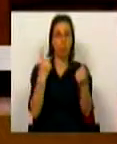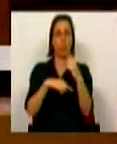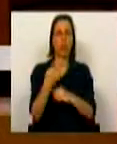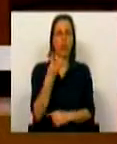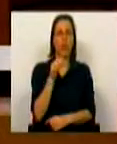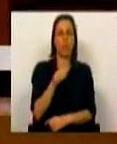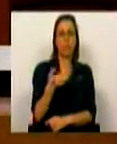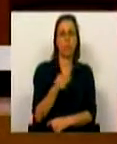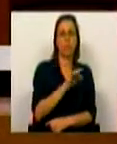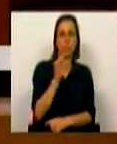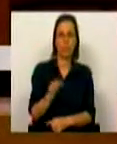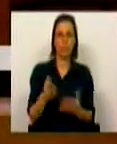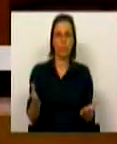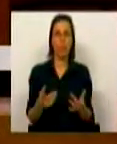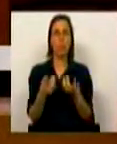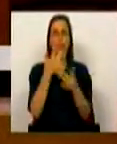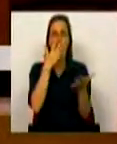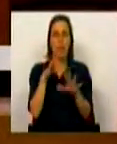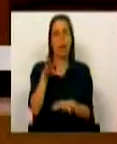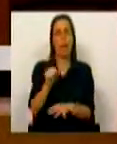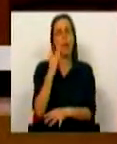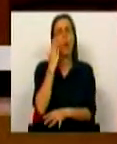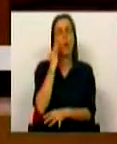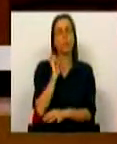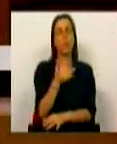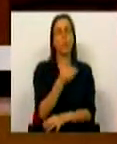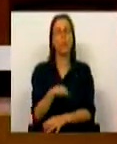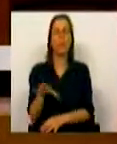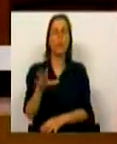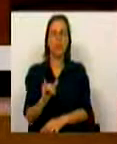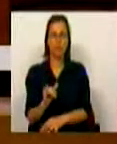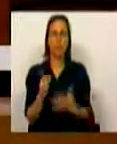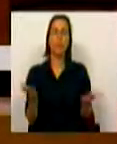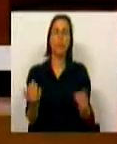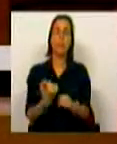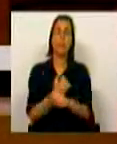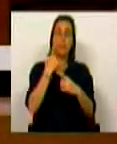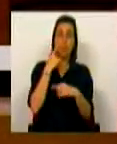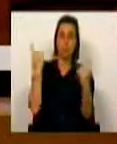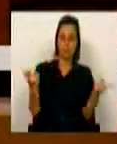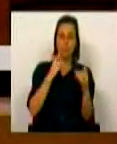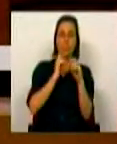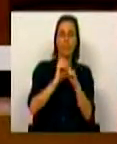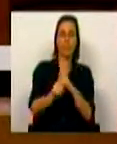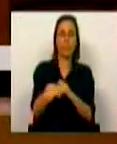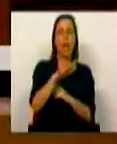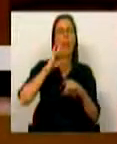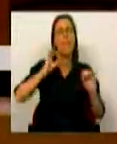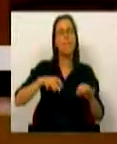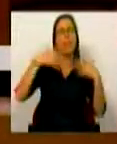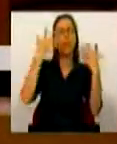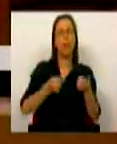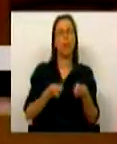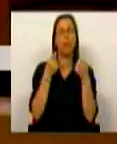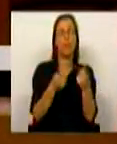4,7%, aproximando-se dos números de 2012. Nos serviços públicos, definimos como áreas prioritárias de